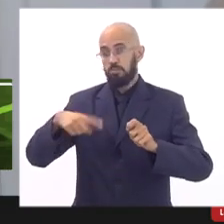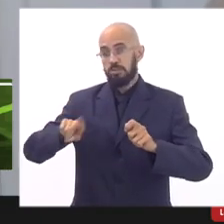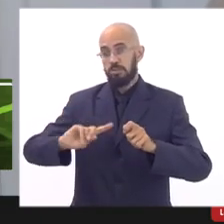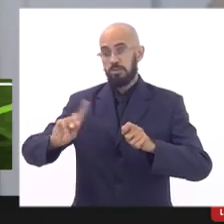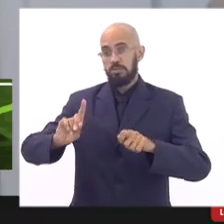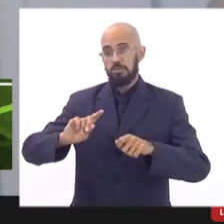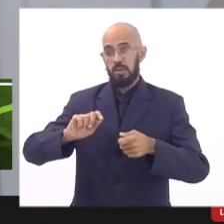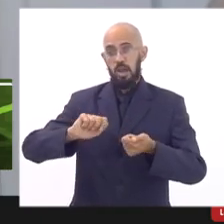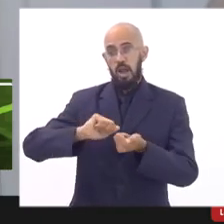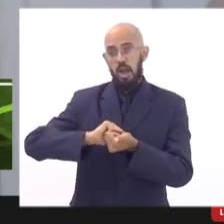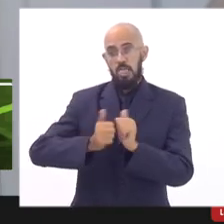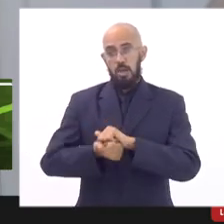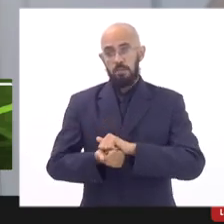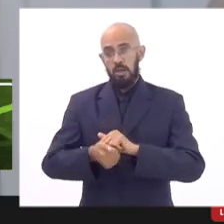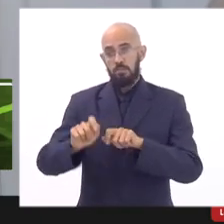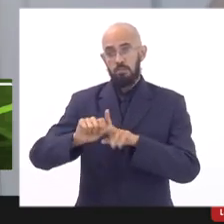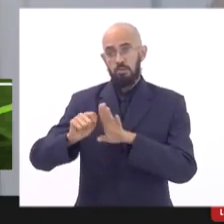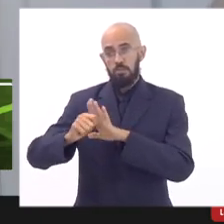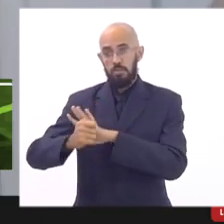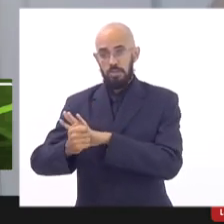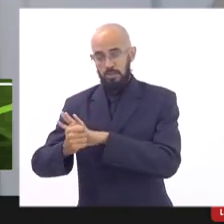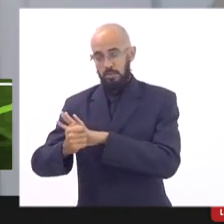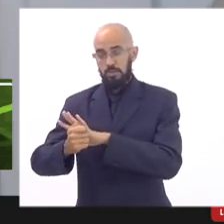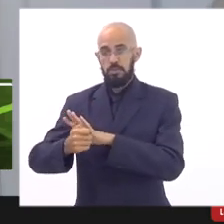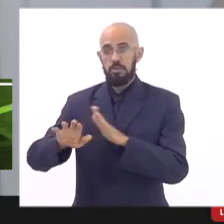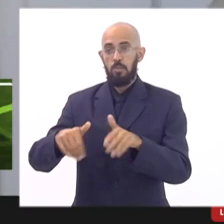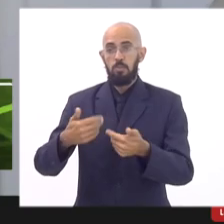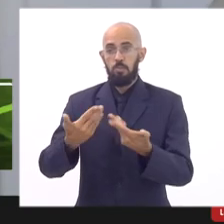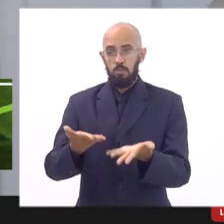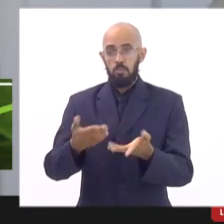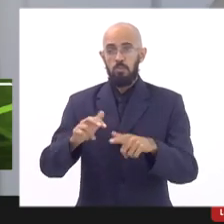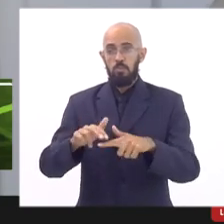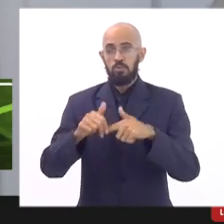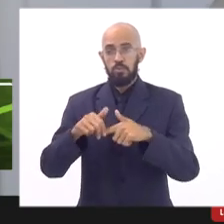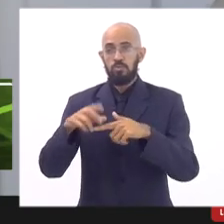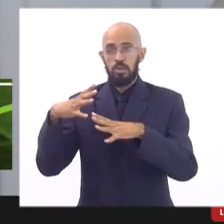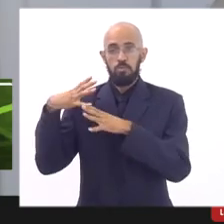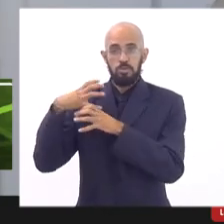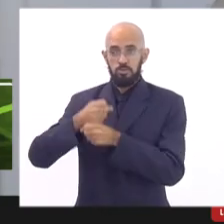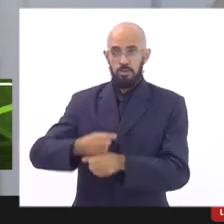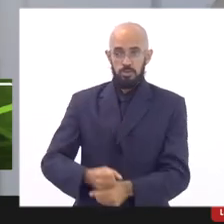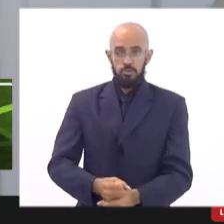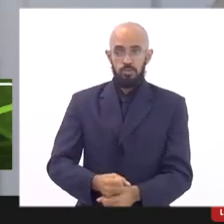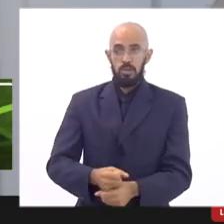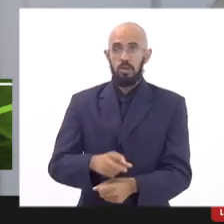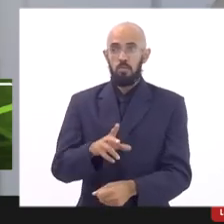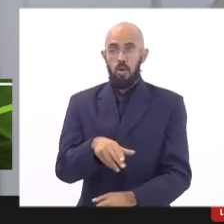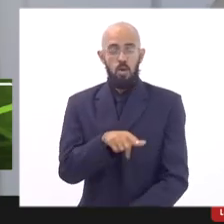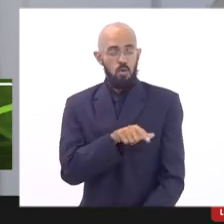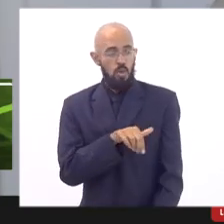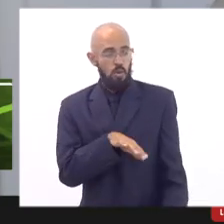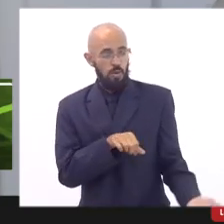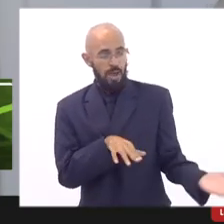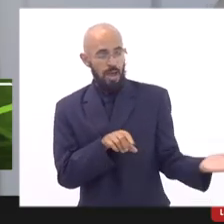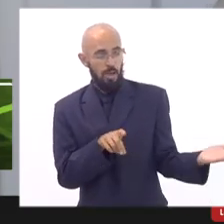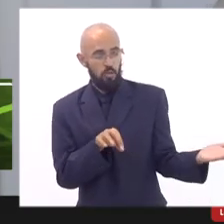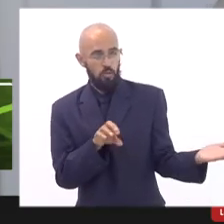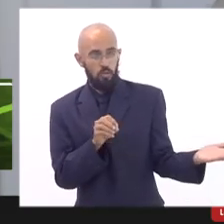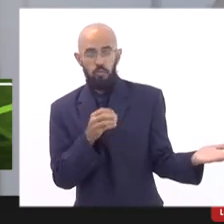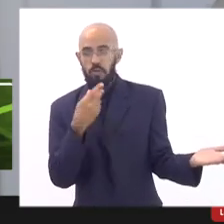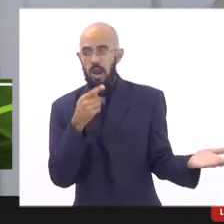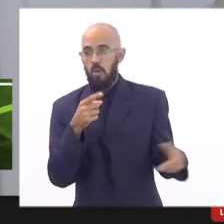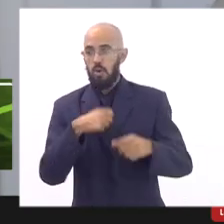mensalmente então por isso ele é uma estimativa isso também é previsto ali como o Leonardo citou no ano passado de